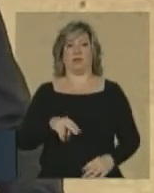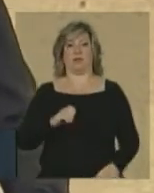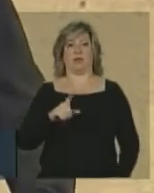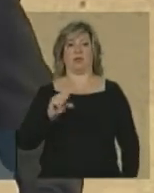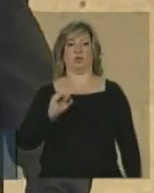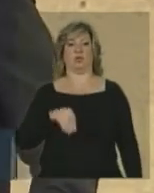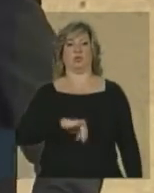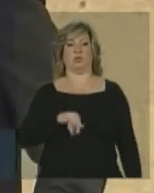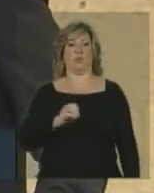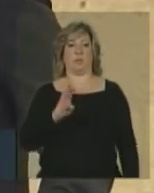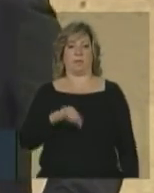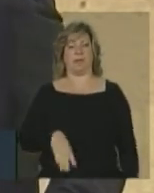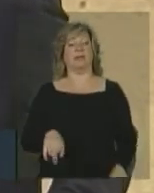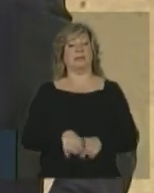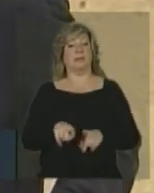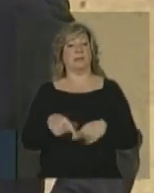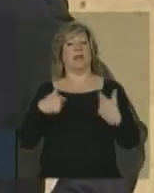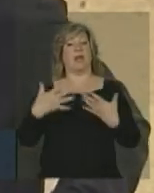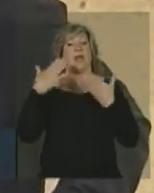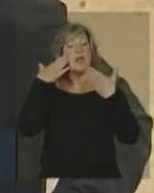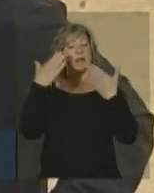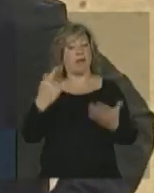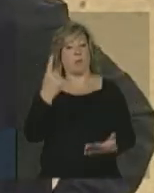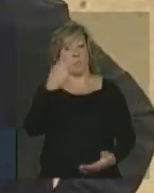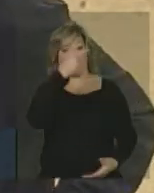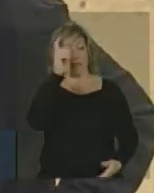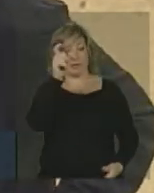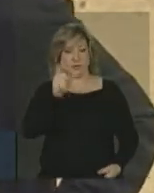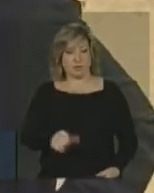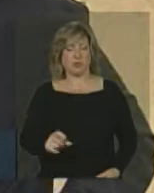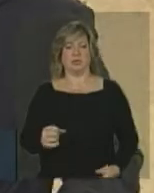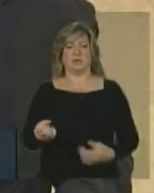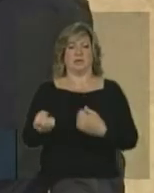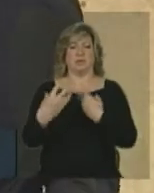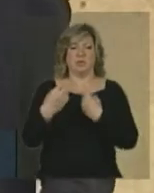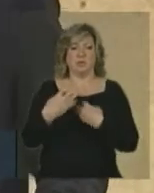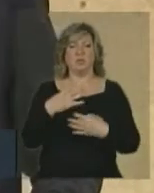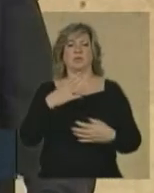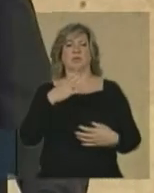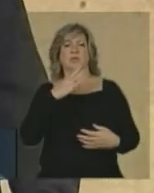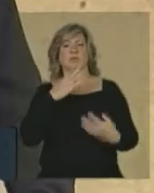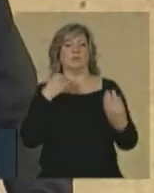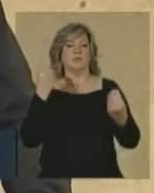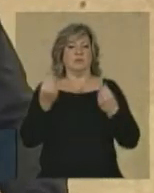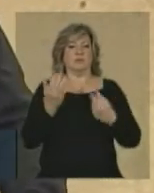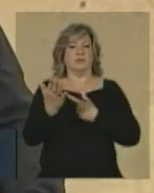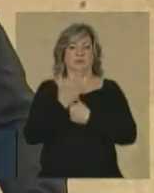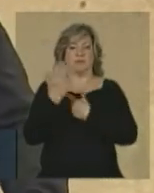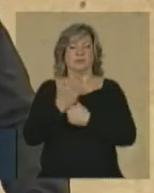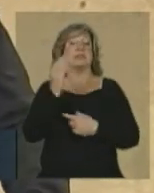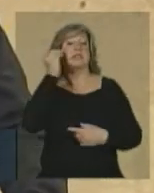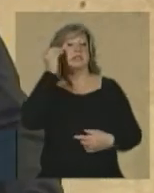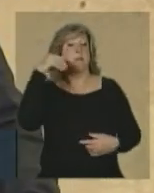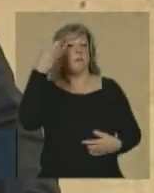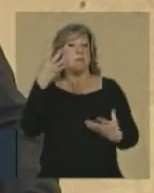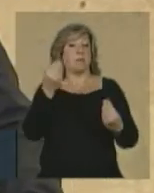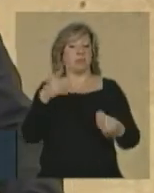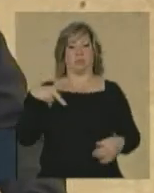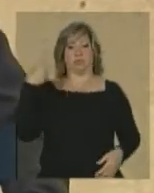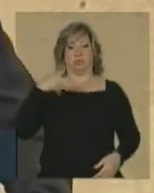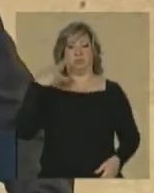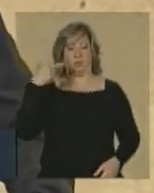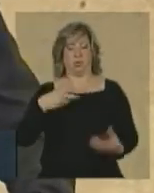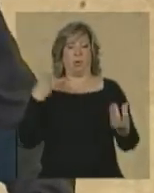Também não posso deixar de agradecer uma pessoa que nos orientou, que nos assessorou com a sua experiência parlamentar,